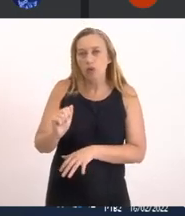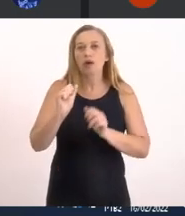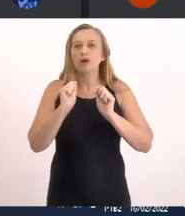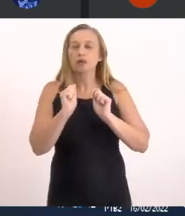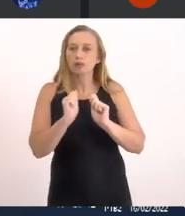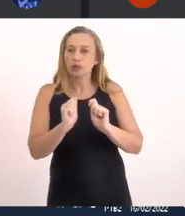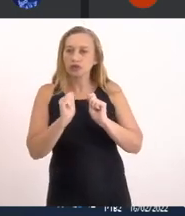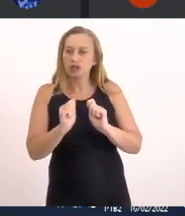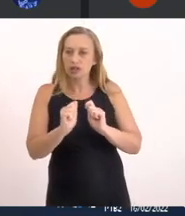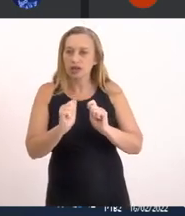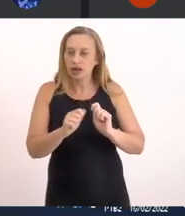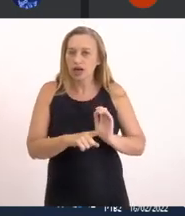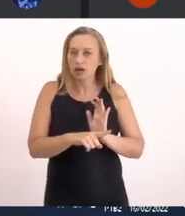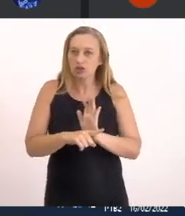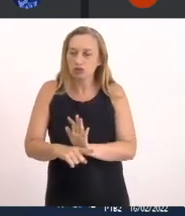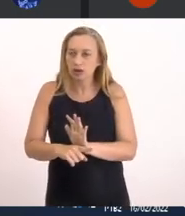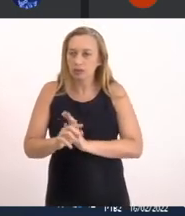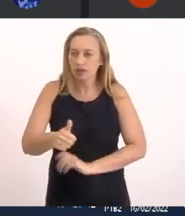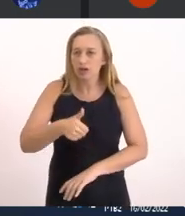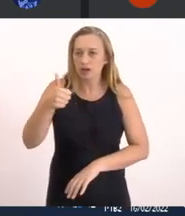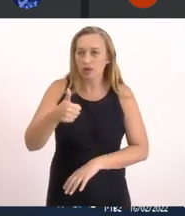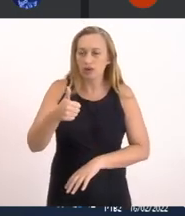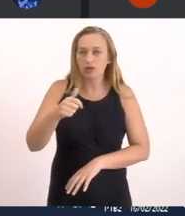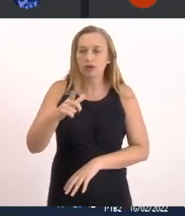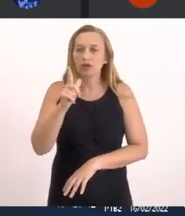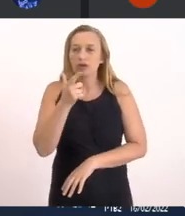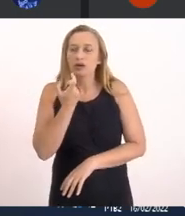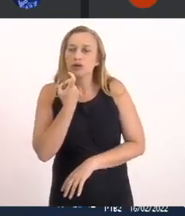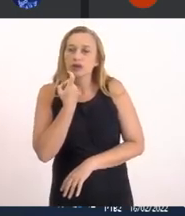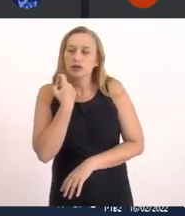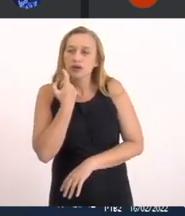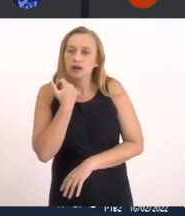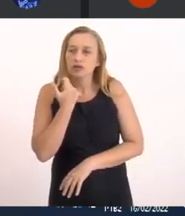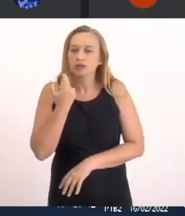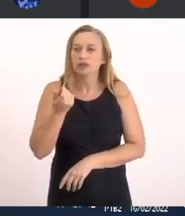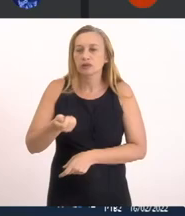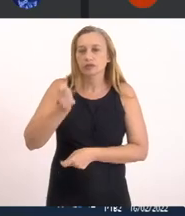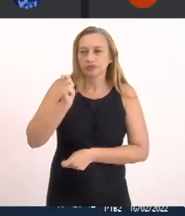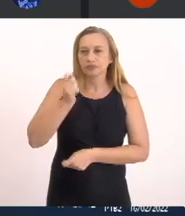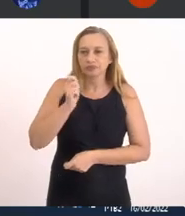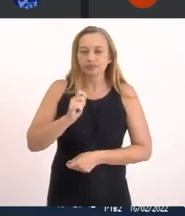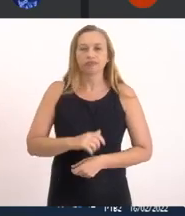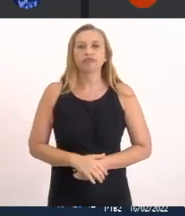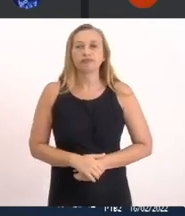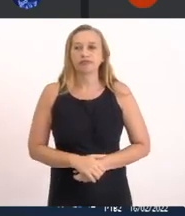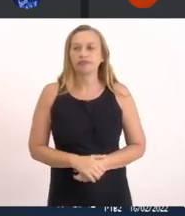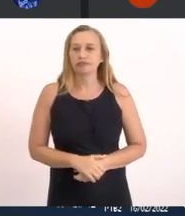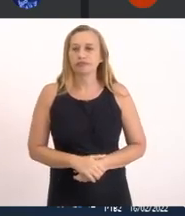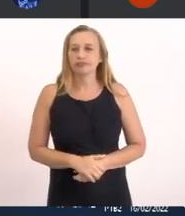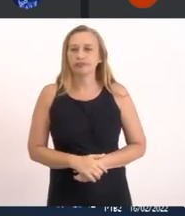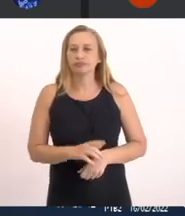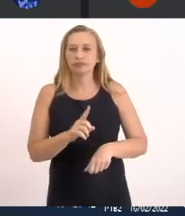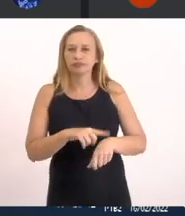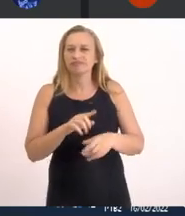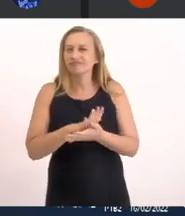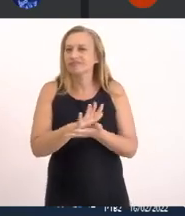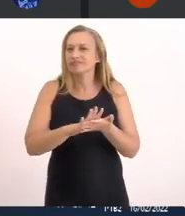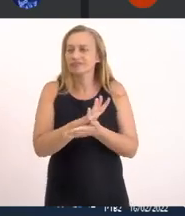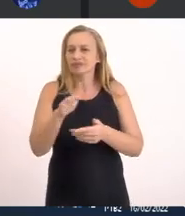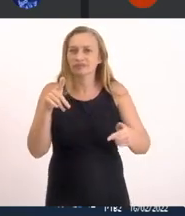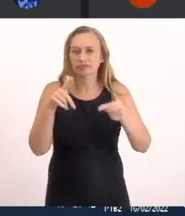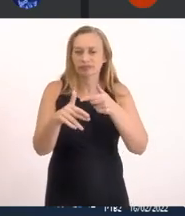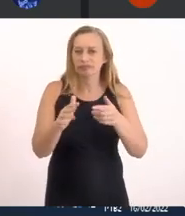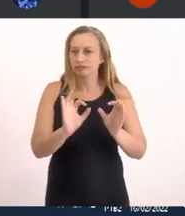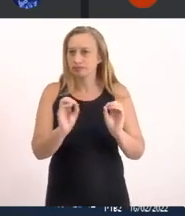mortandade De peixe A eutrofização Não se previa No momento Nada de intervenção Em mole de